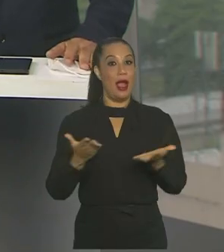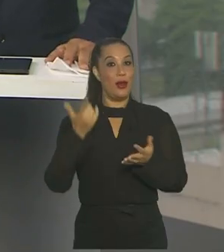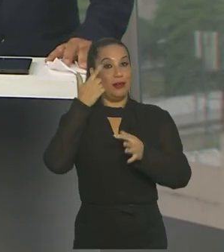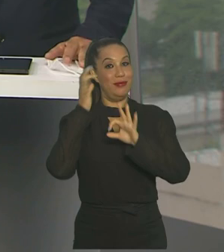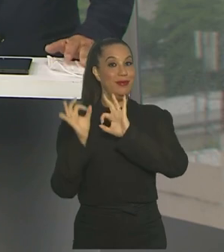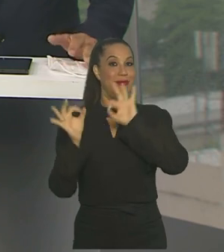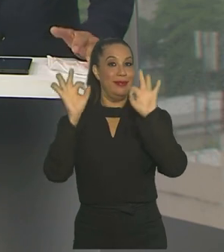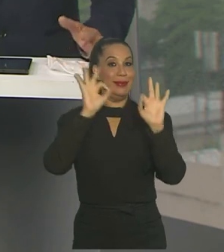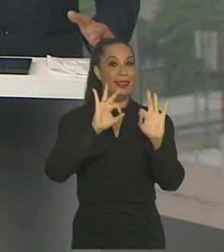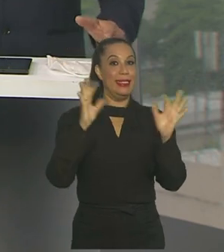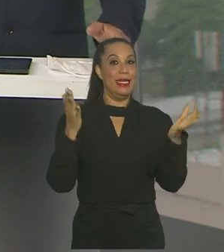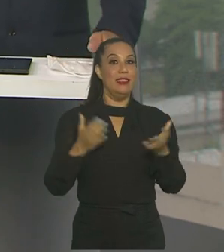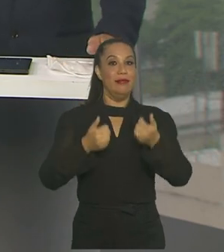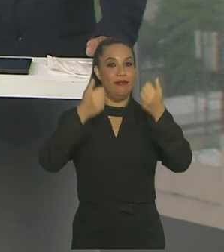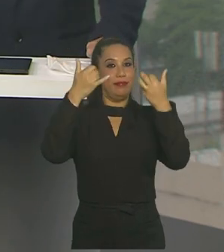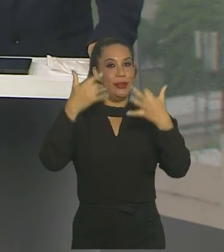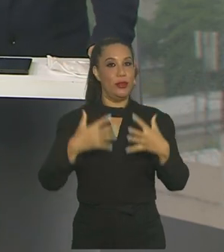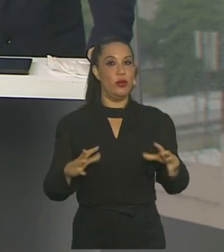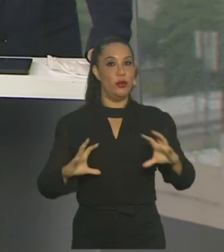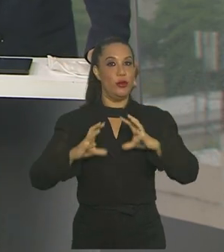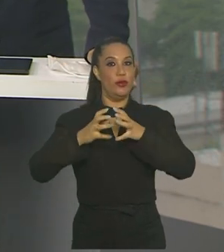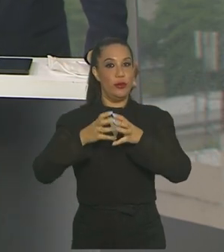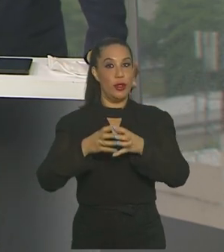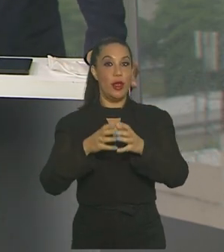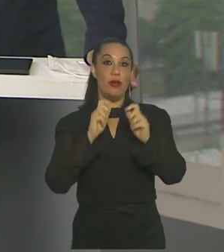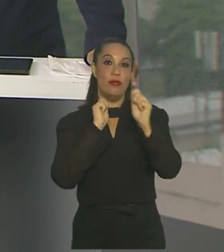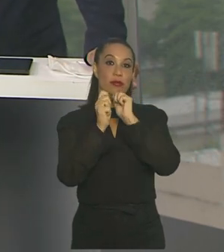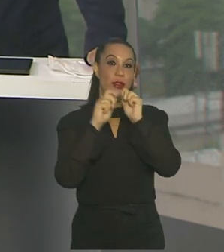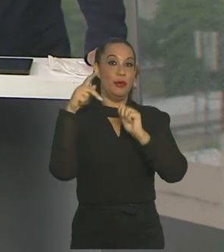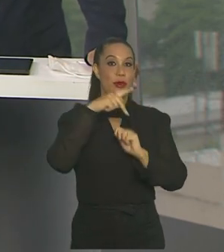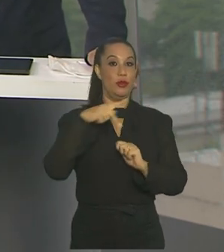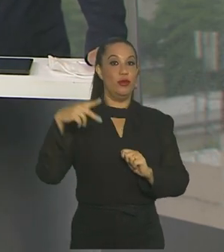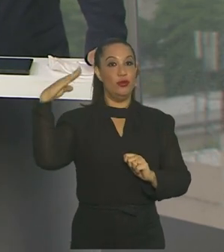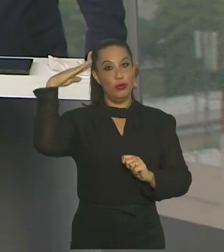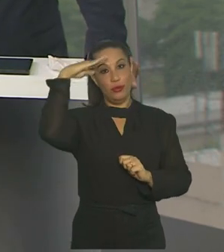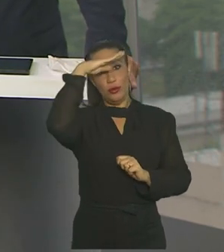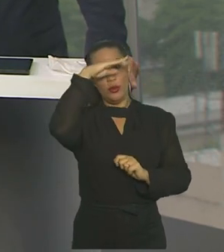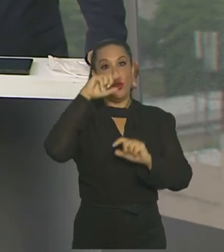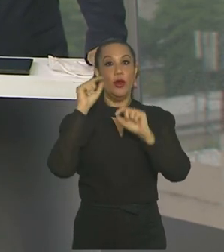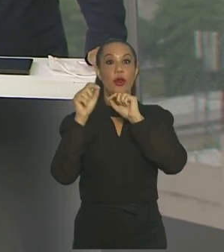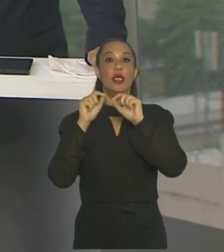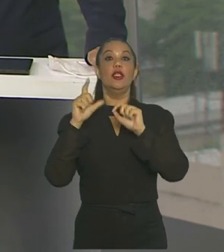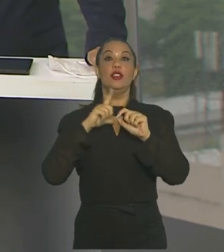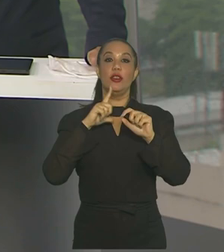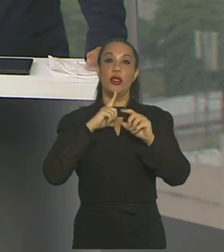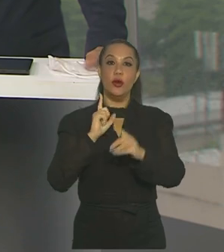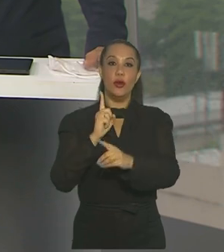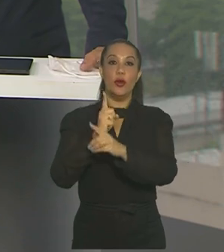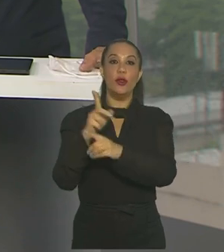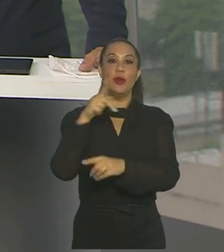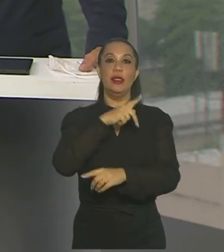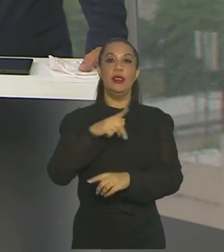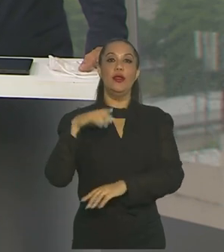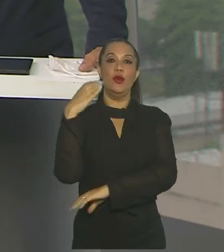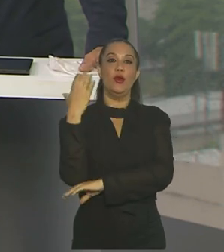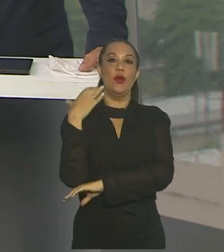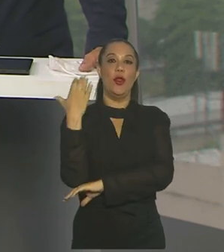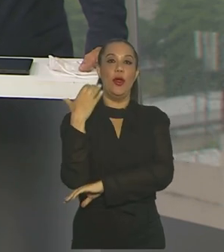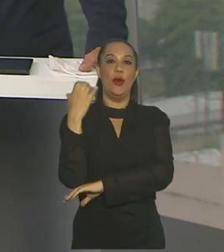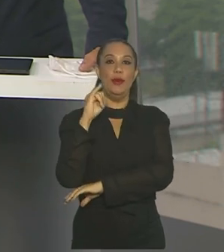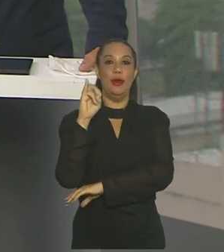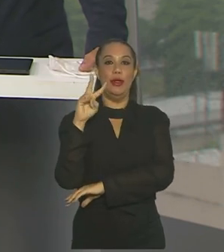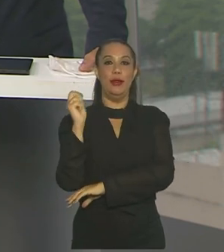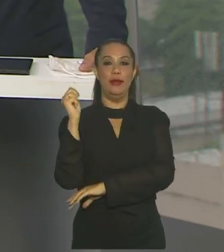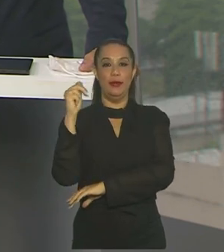Vamos acompanhar agora a declaração conjunta à imprensa do presidente Jair Bolsonaro, que se encontra com o presidente da Colômbia, Ivan Duque,